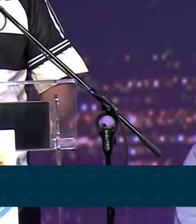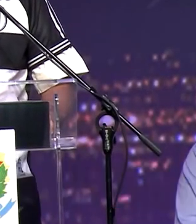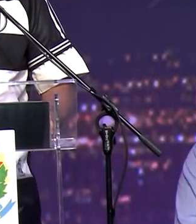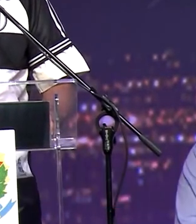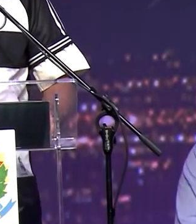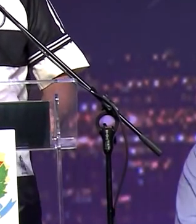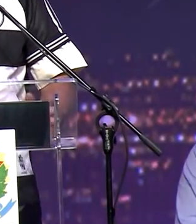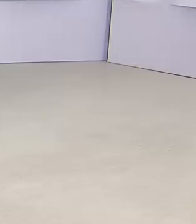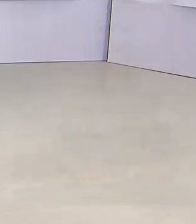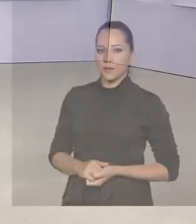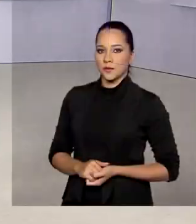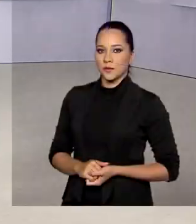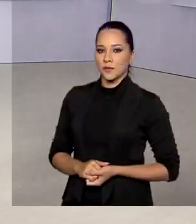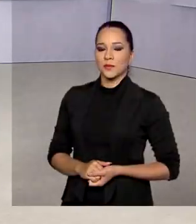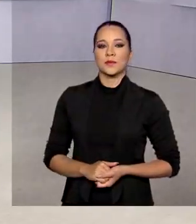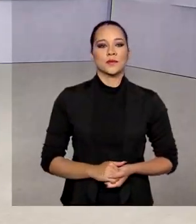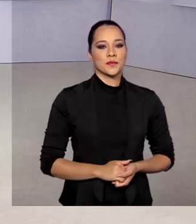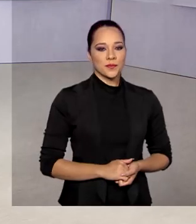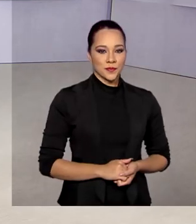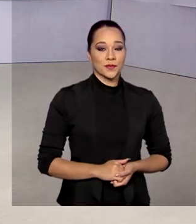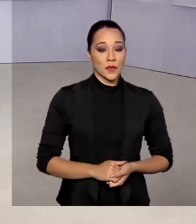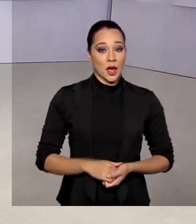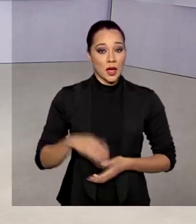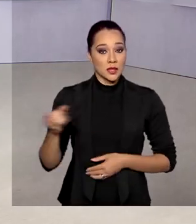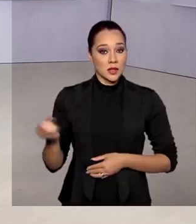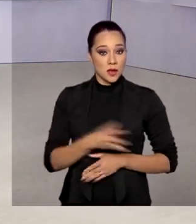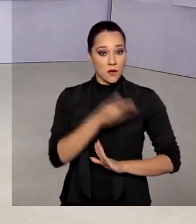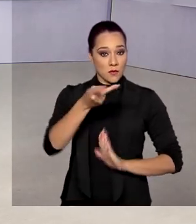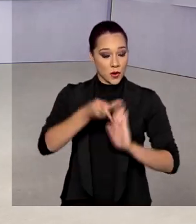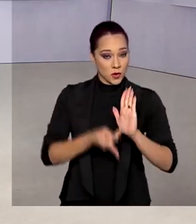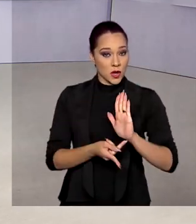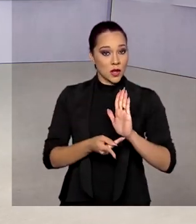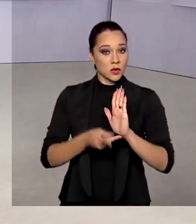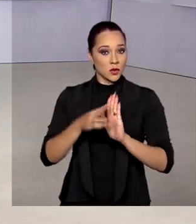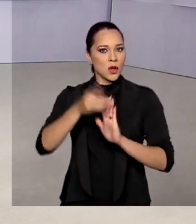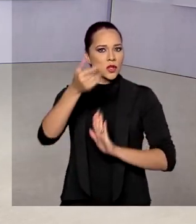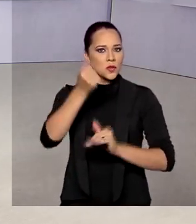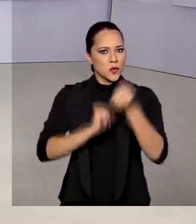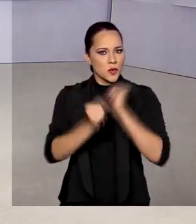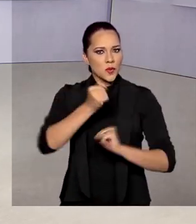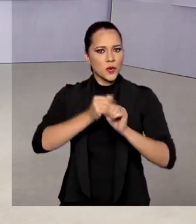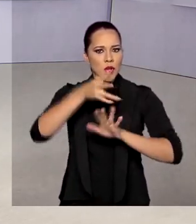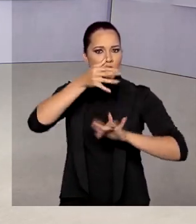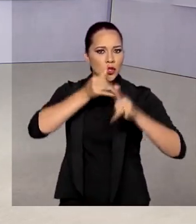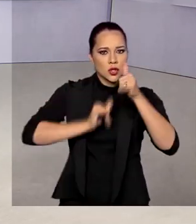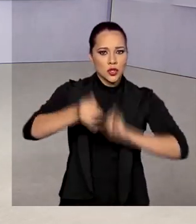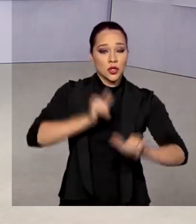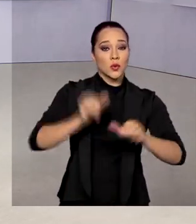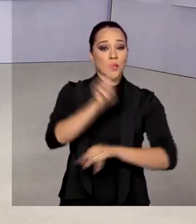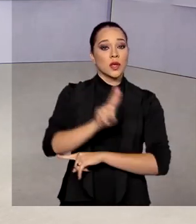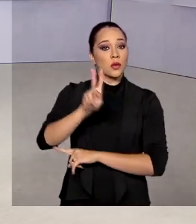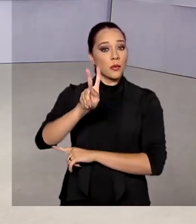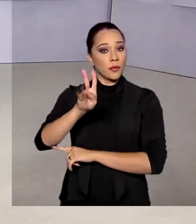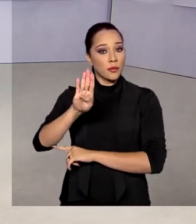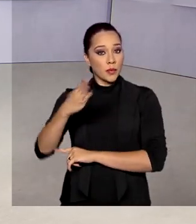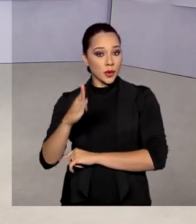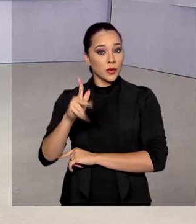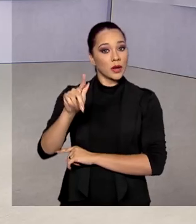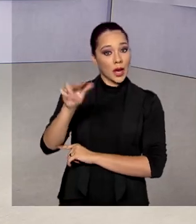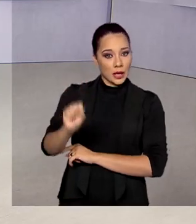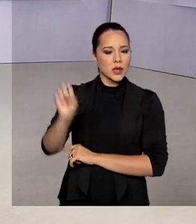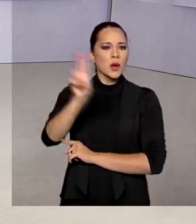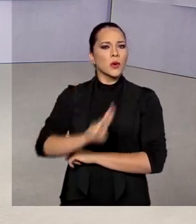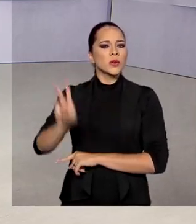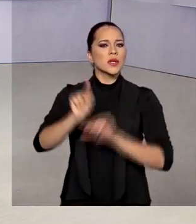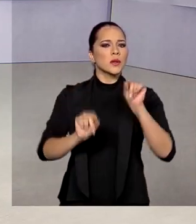esse objetivo. A nova planta industrial produz energia elétrica por meio do biogás que é feito a